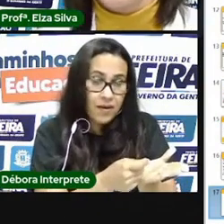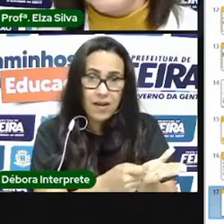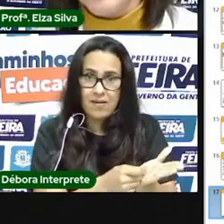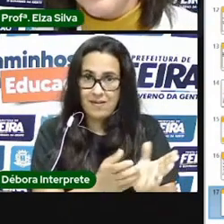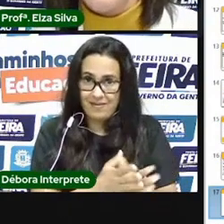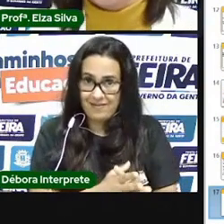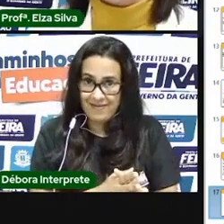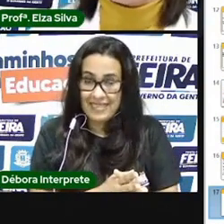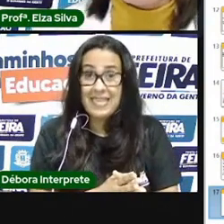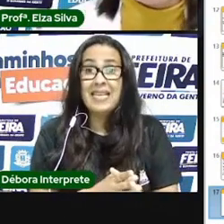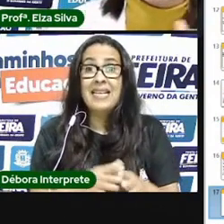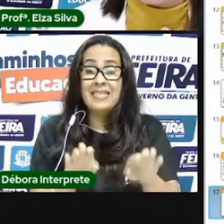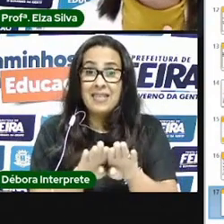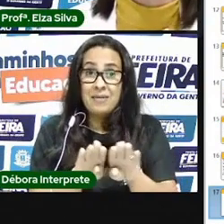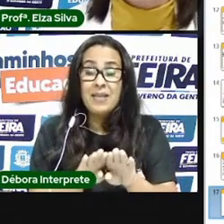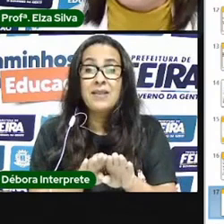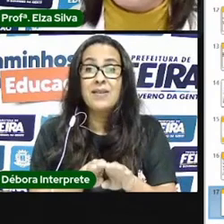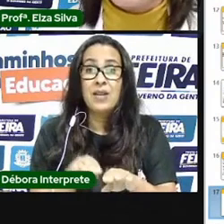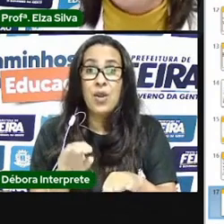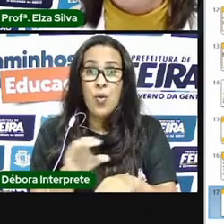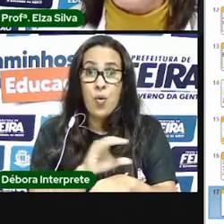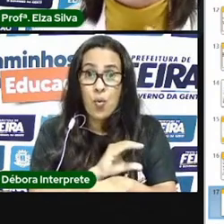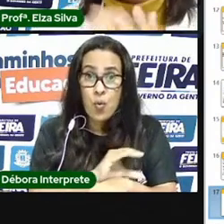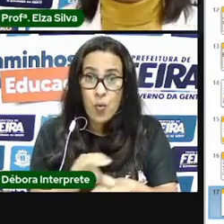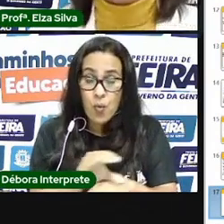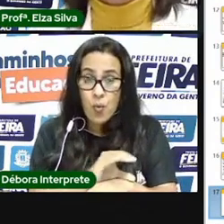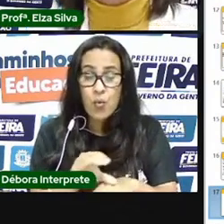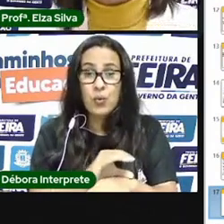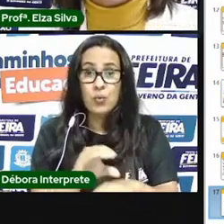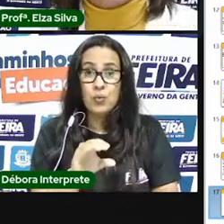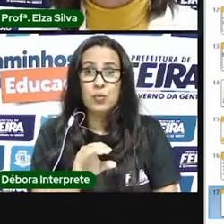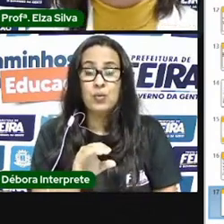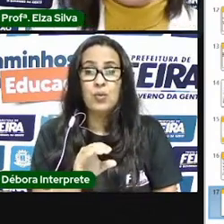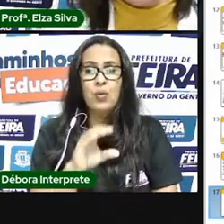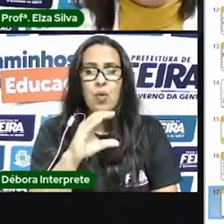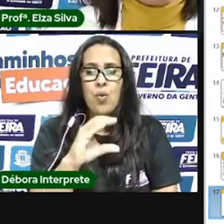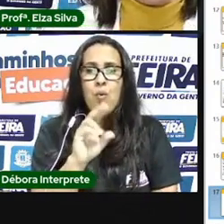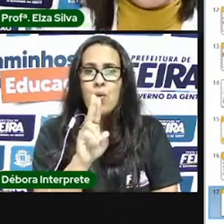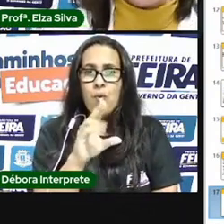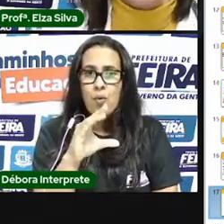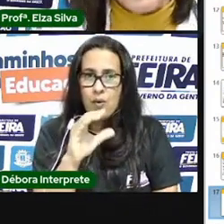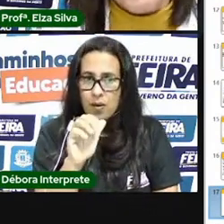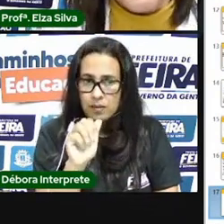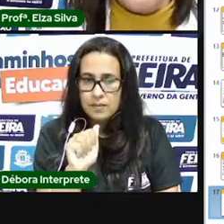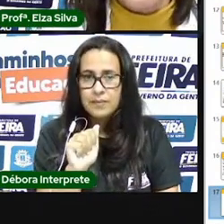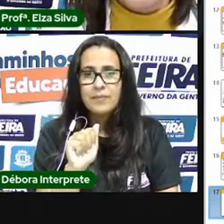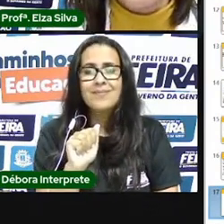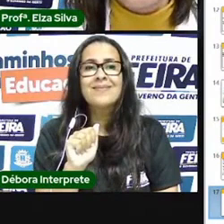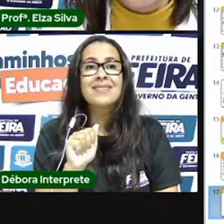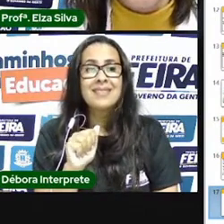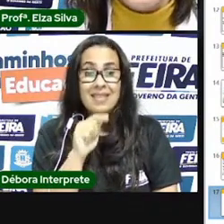vocês devem conhecer fica ali na praça da matriz e hoje ele consegue produzir esses resultados